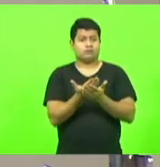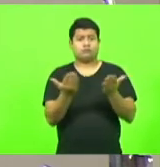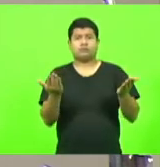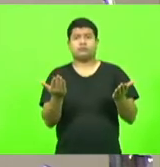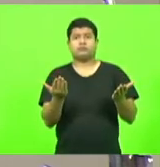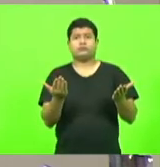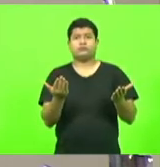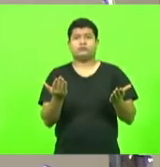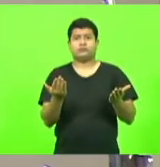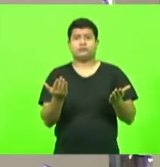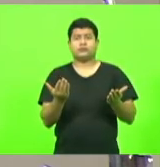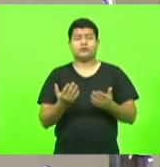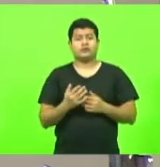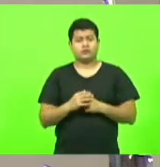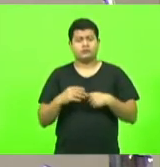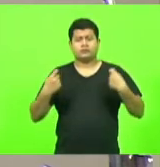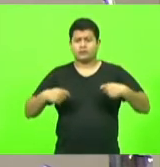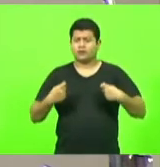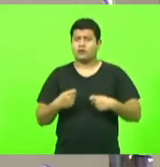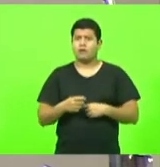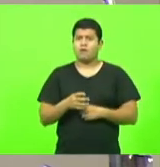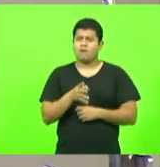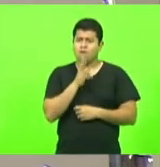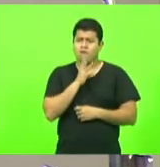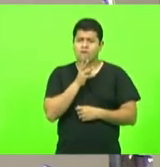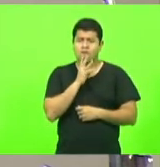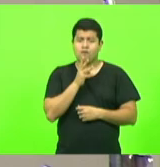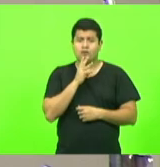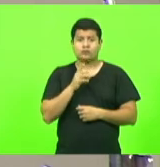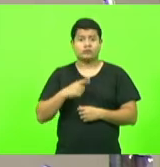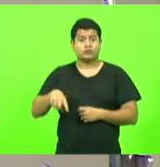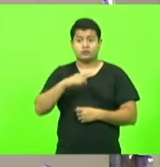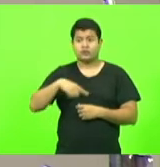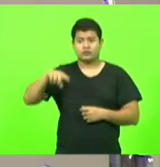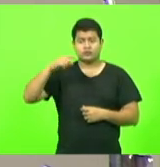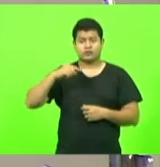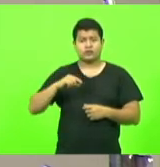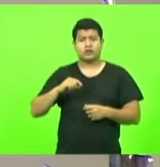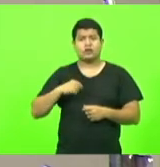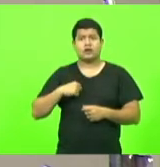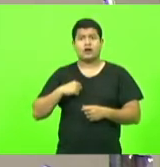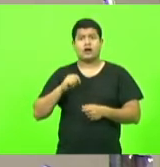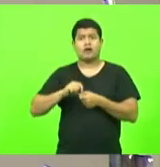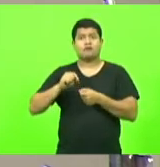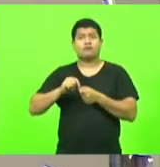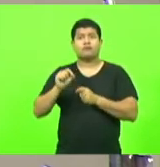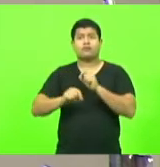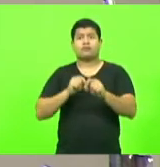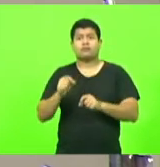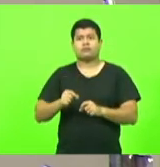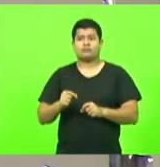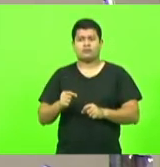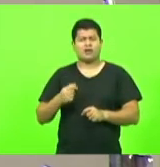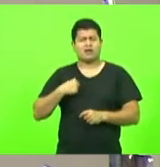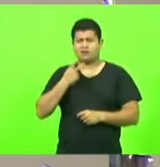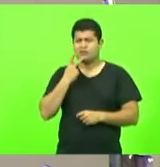e conheçam o que a gente realmente faz no dia a dia aqui eu sempre digo eu sou da iniciativa privada